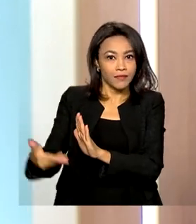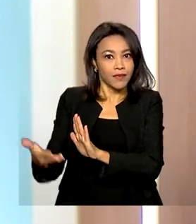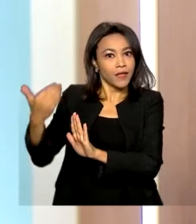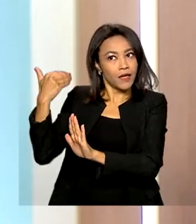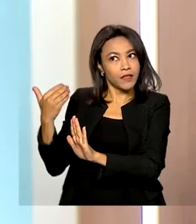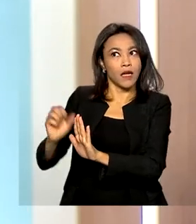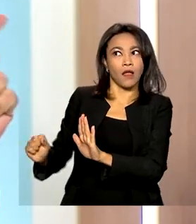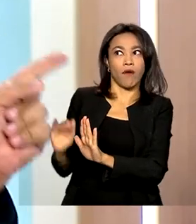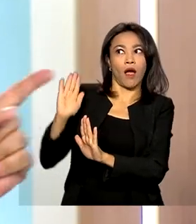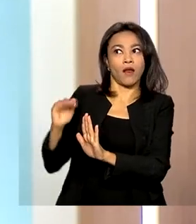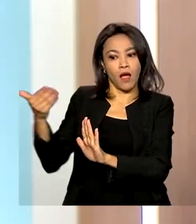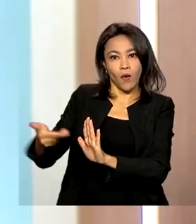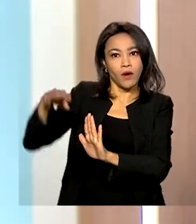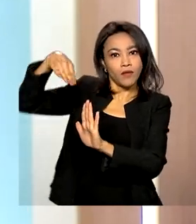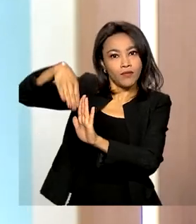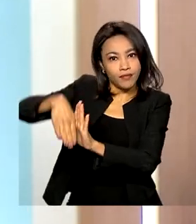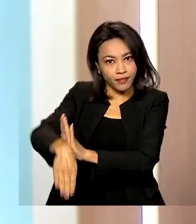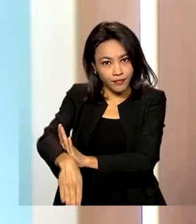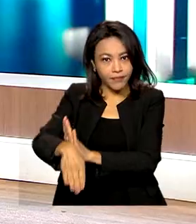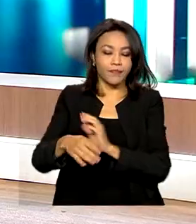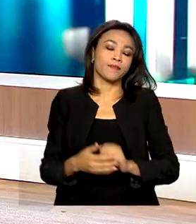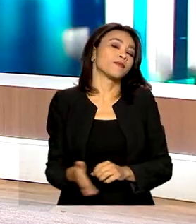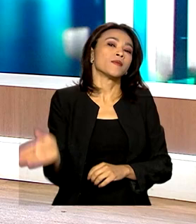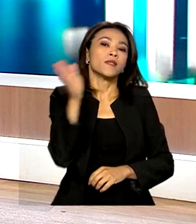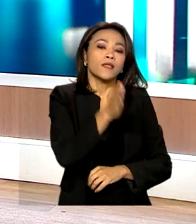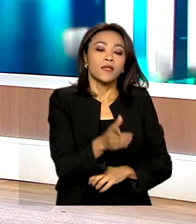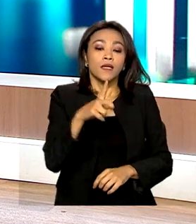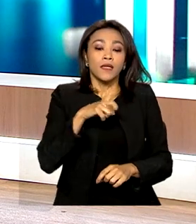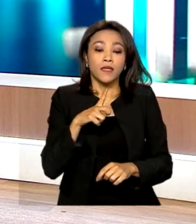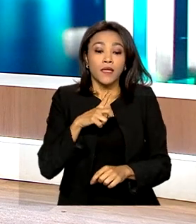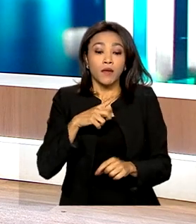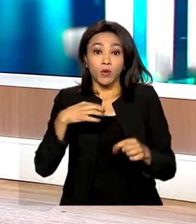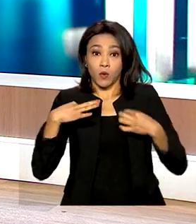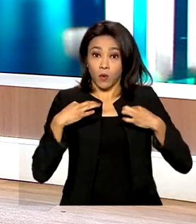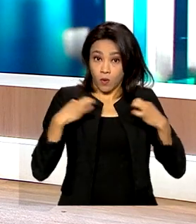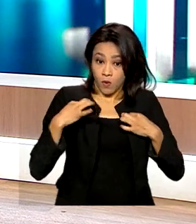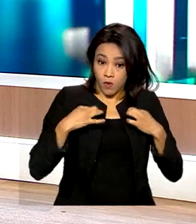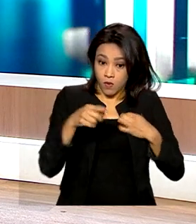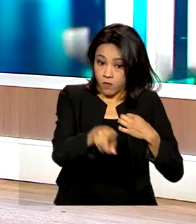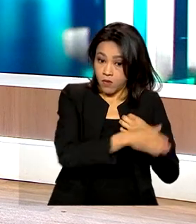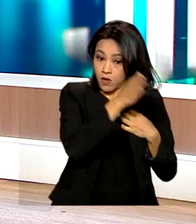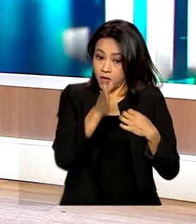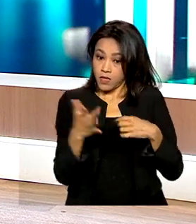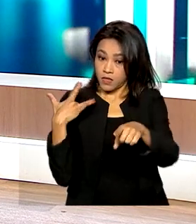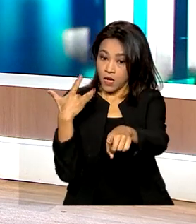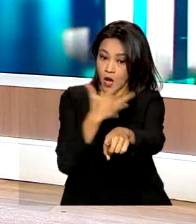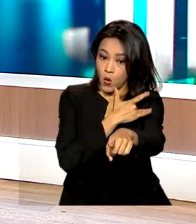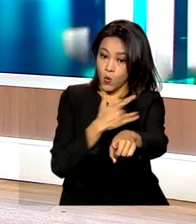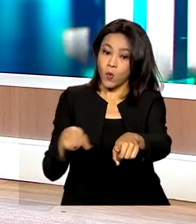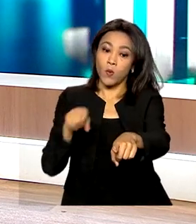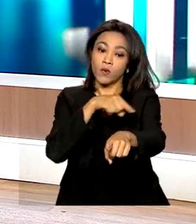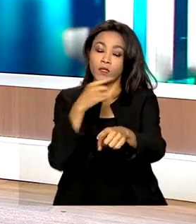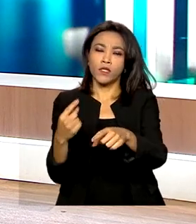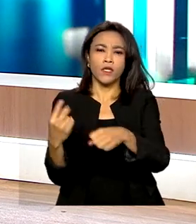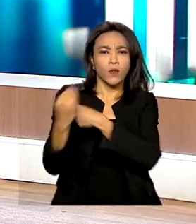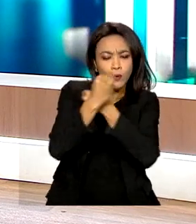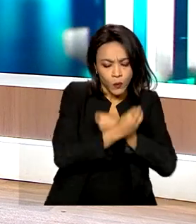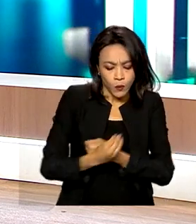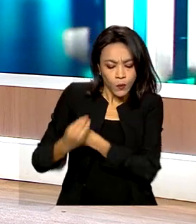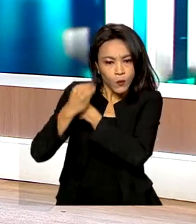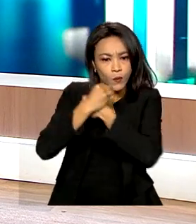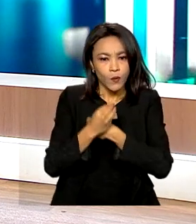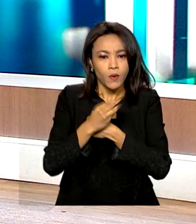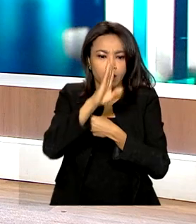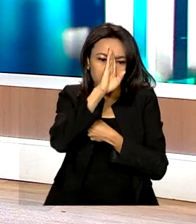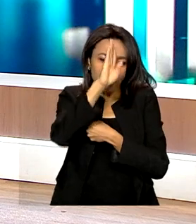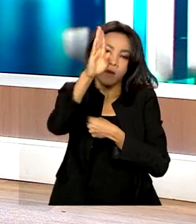o herói da deflação. Em termos de alta, nós temos principalmente vestuário, saúde e despesas pessoais, com destaque para vestuário